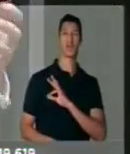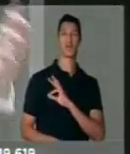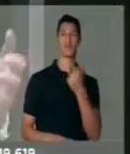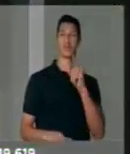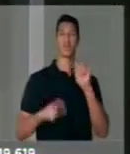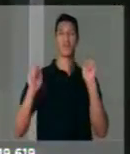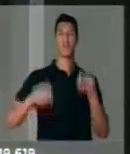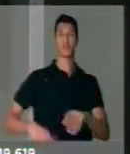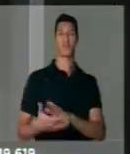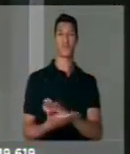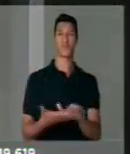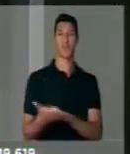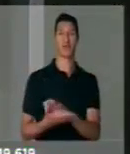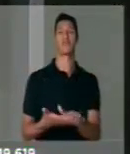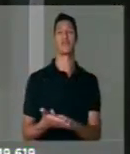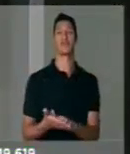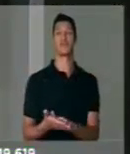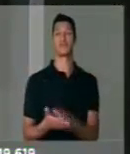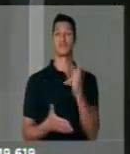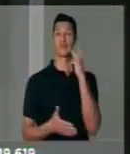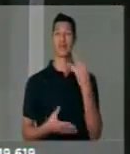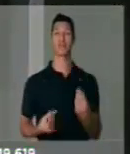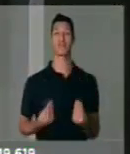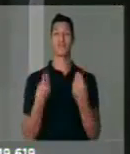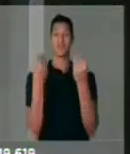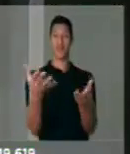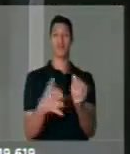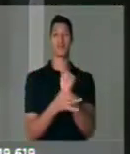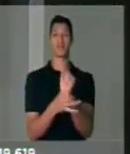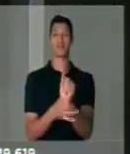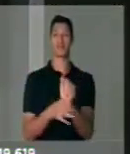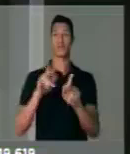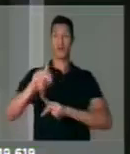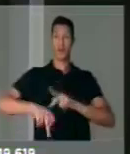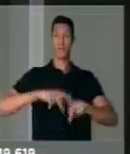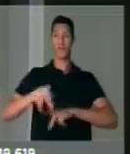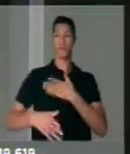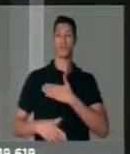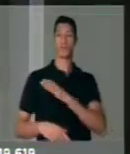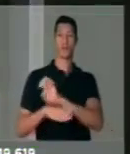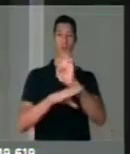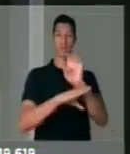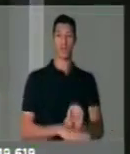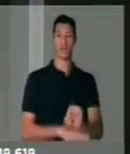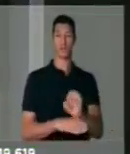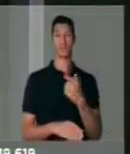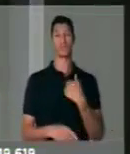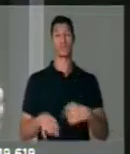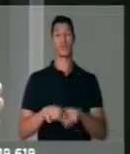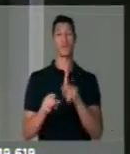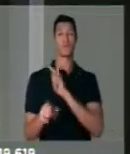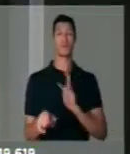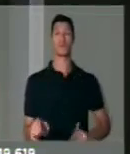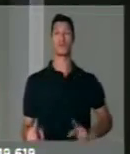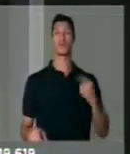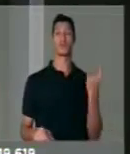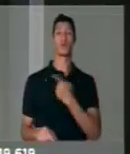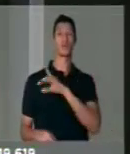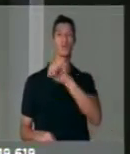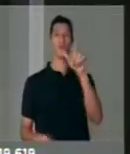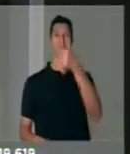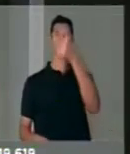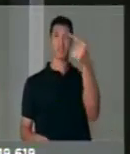mínimas condições para dar segurança à população do meu estado. Então, senhor presidente, nós estamos indo, dia